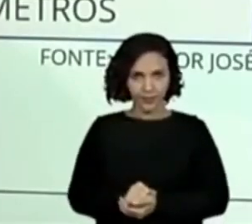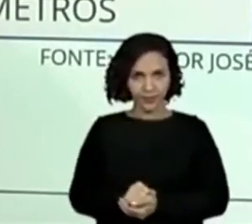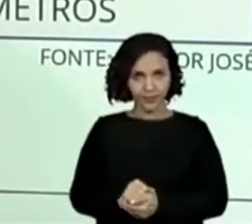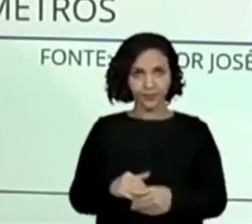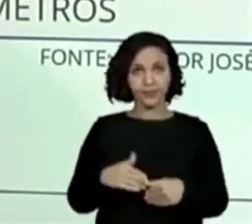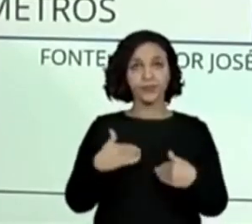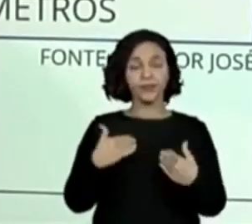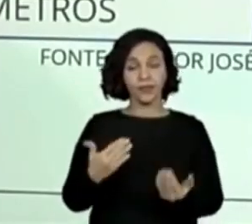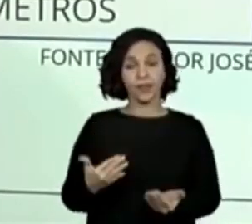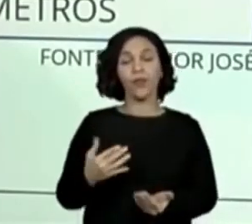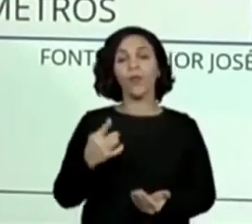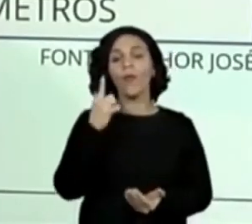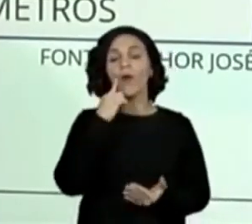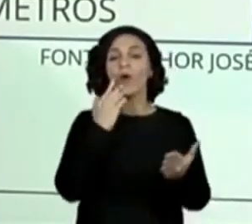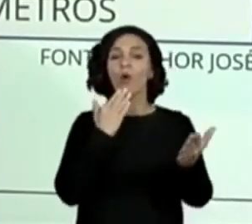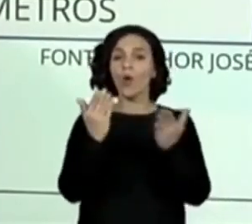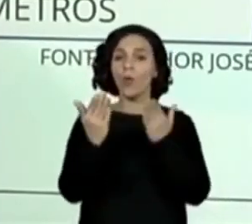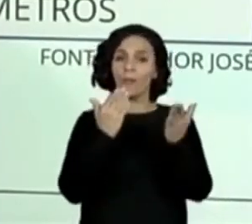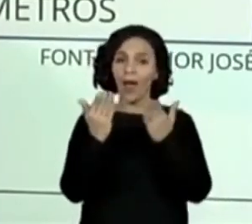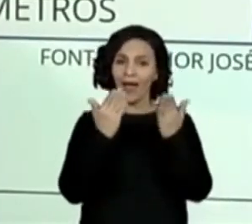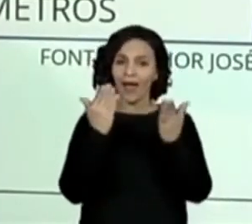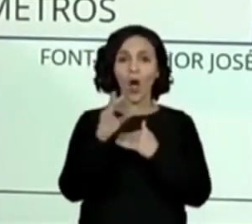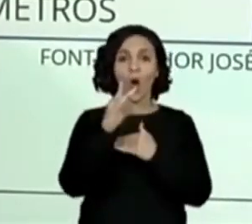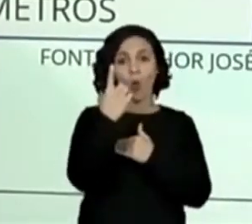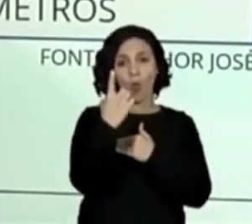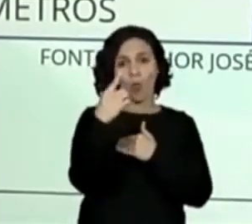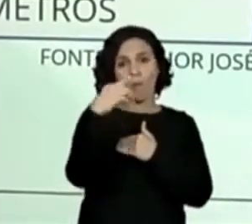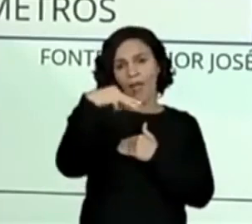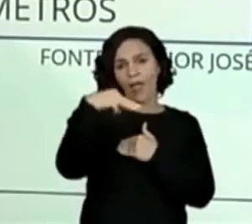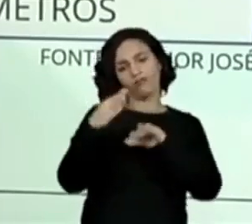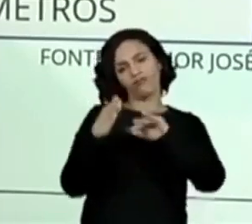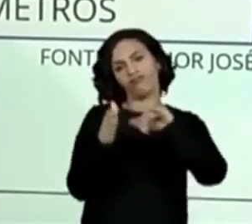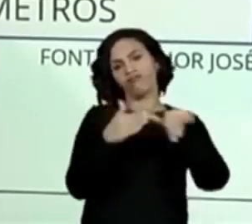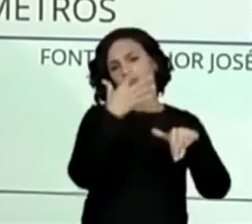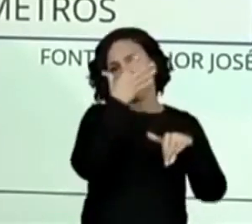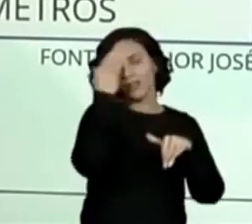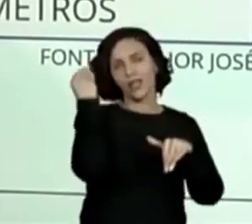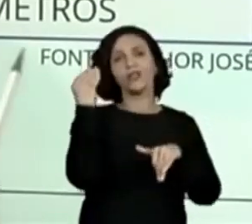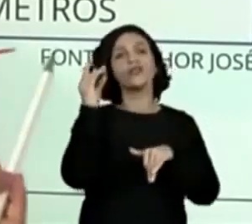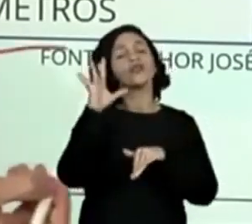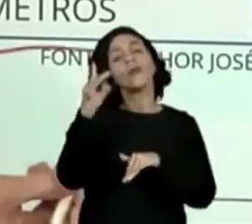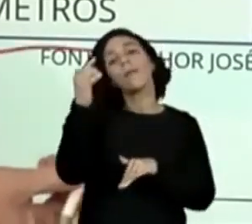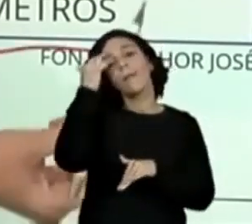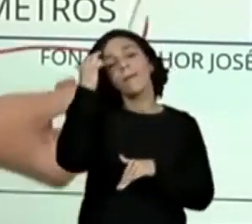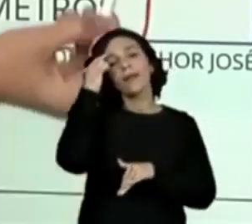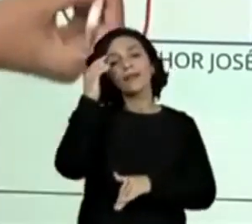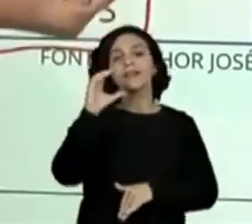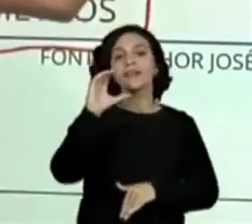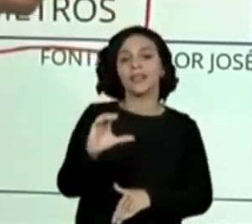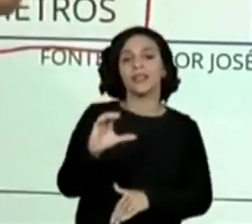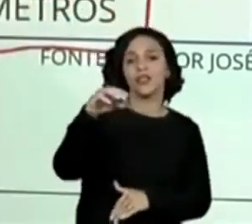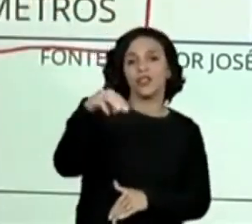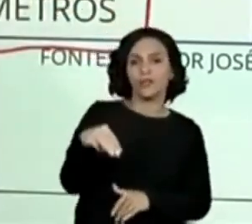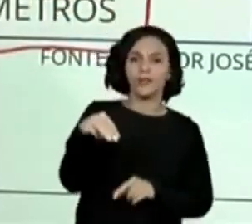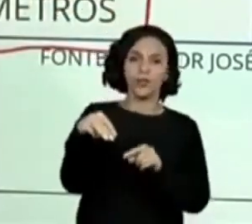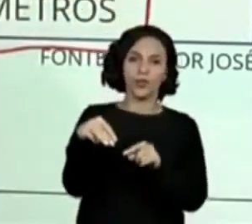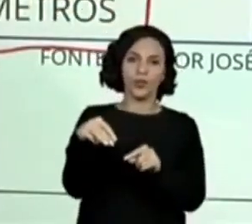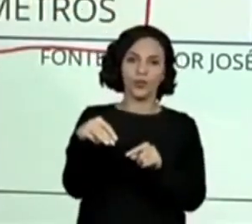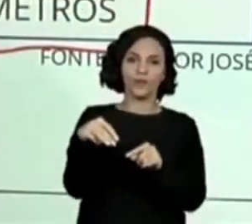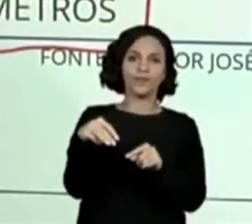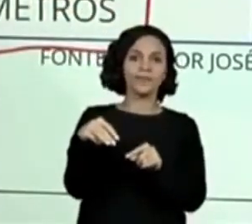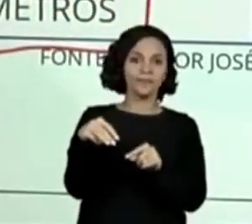usar para comparar a altura das crianças, os centímetros que eles têm. Tá bom?